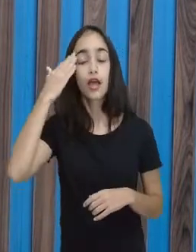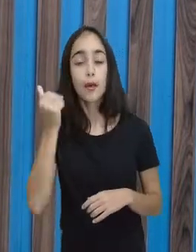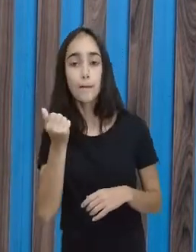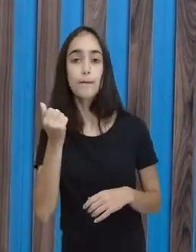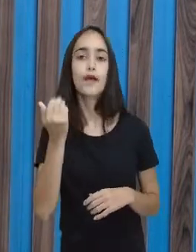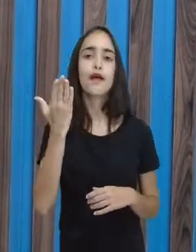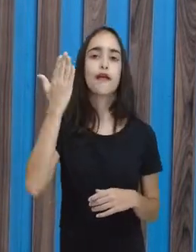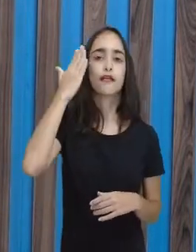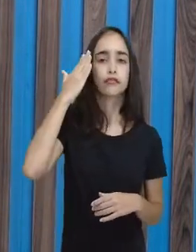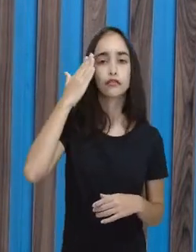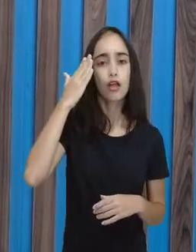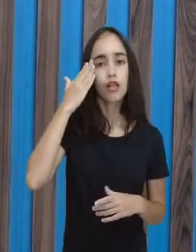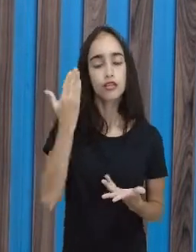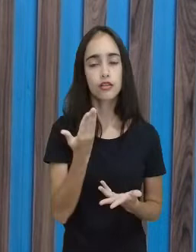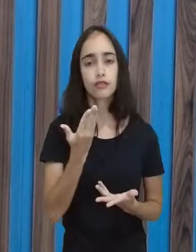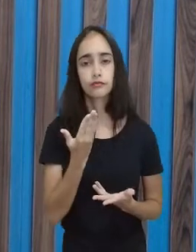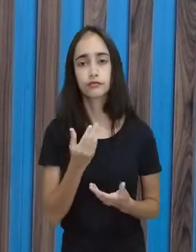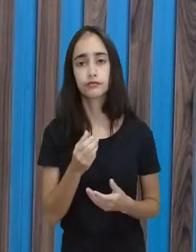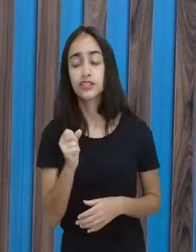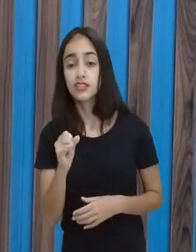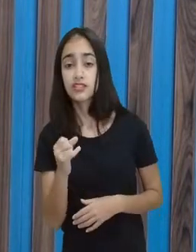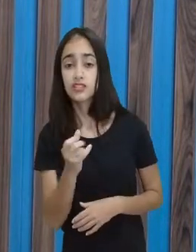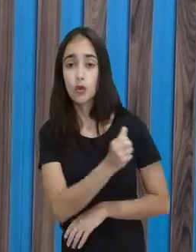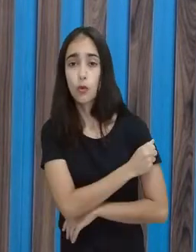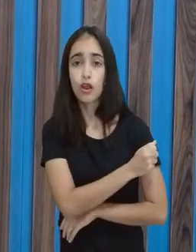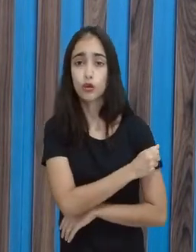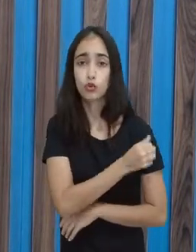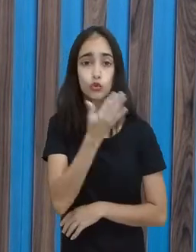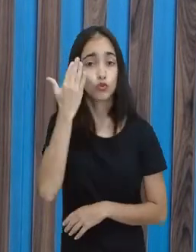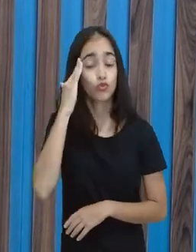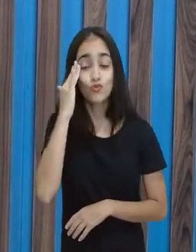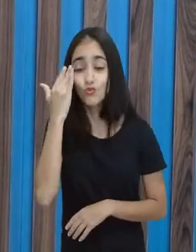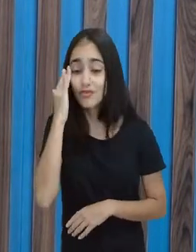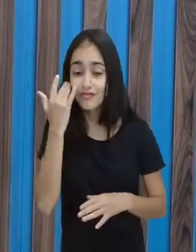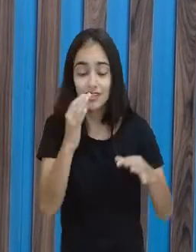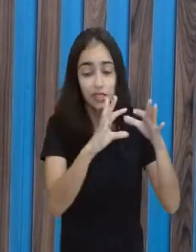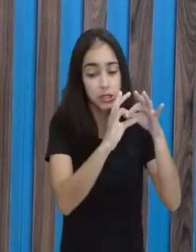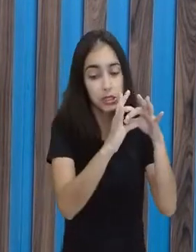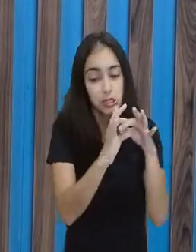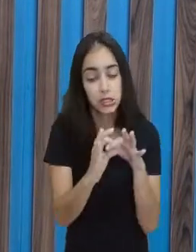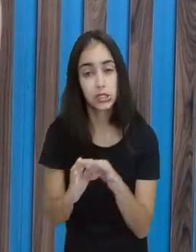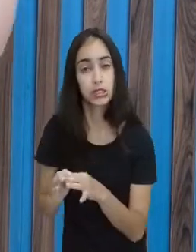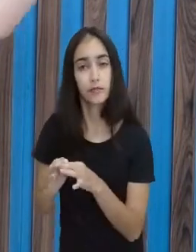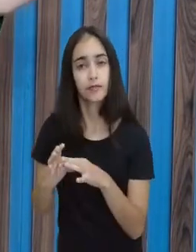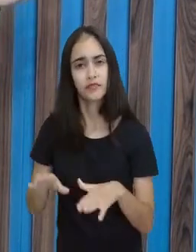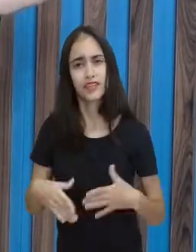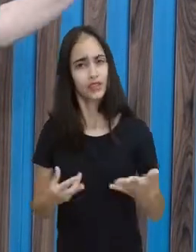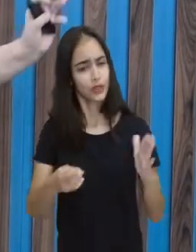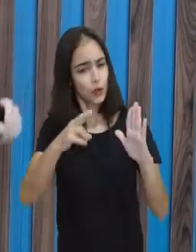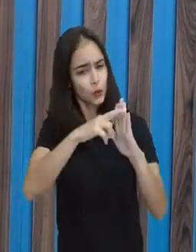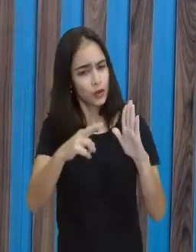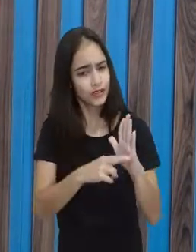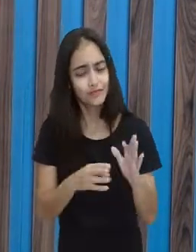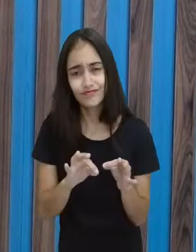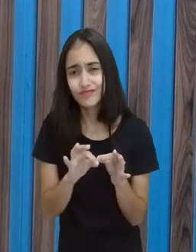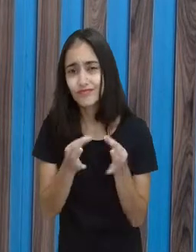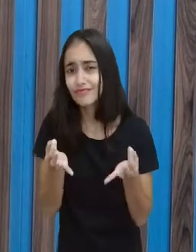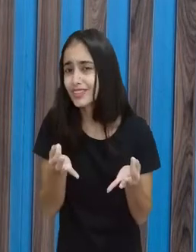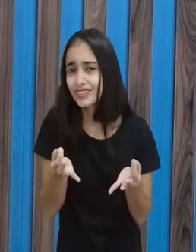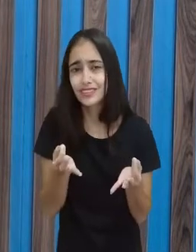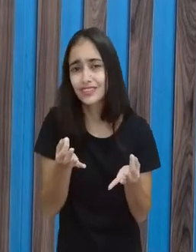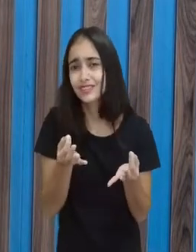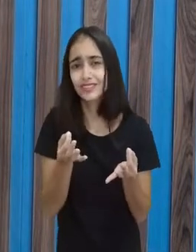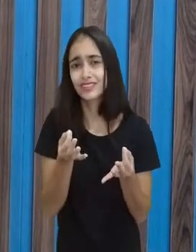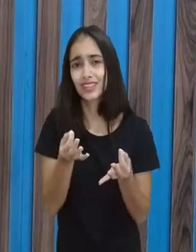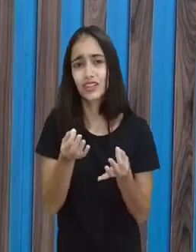essas ligações todas, o acontece? A regra vai simplesmente passar distante.